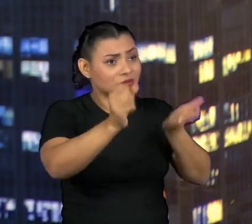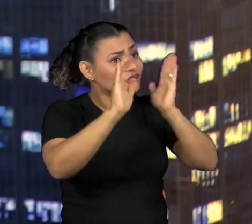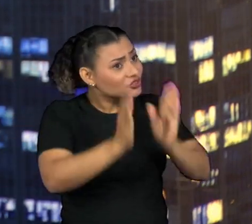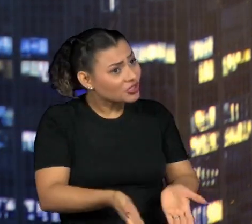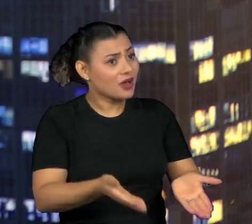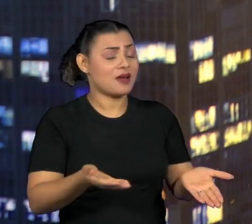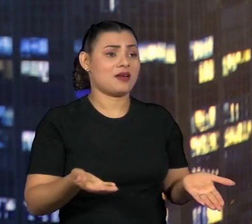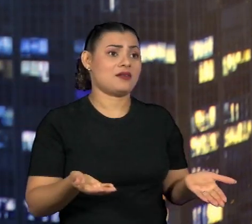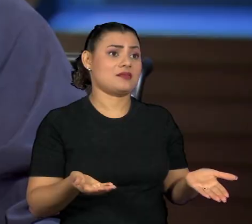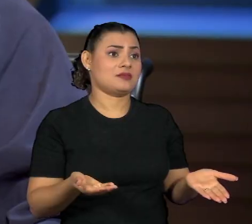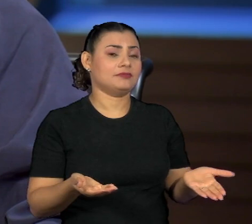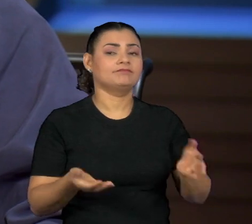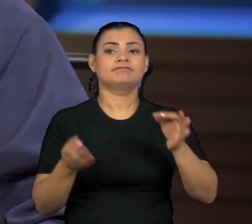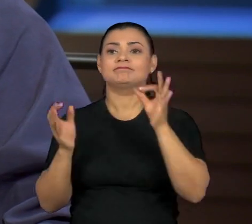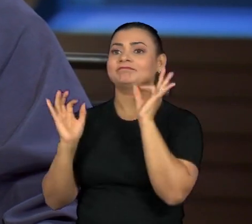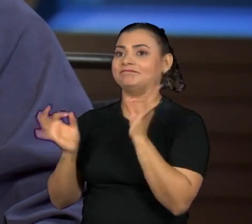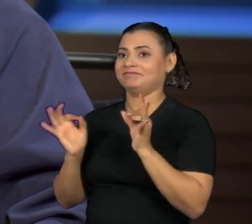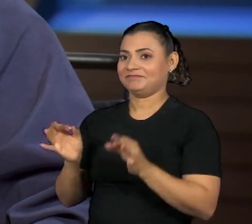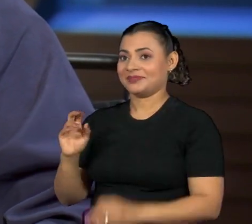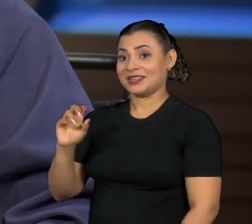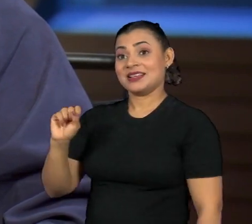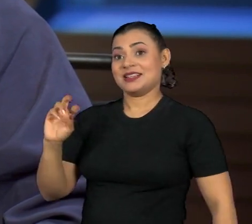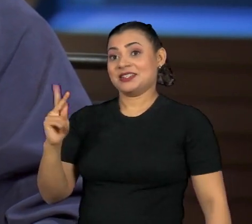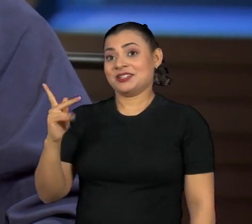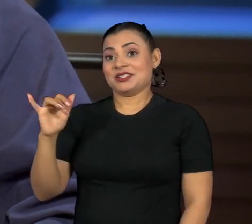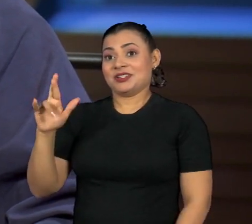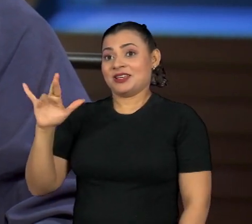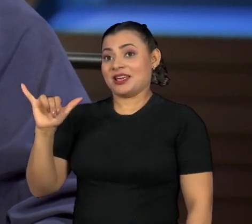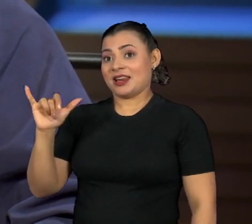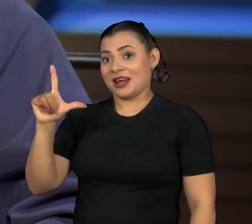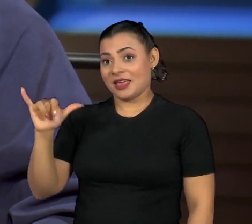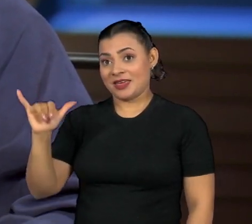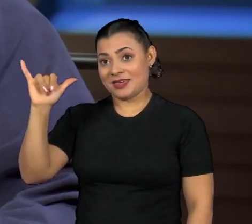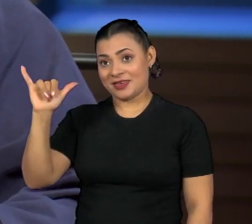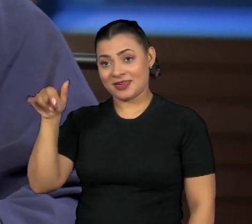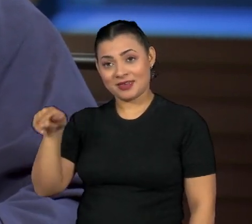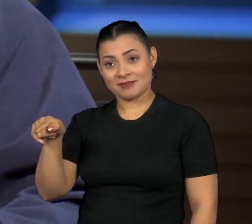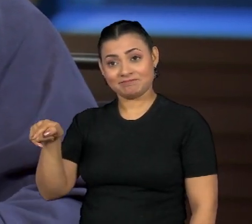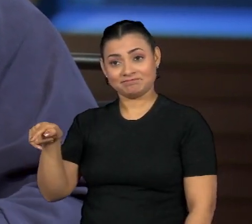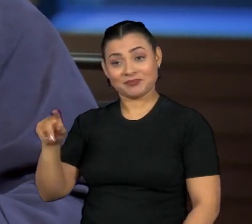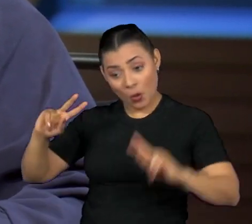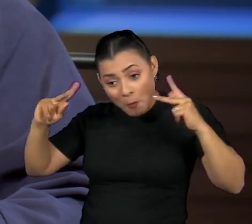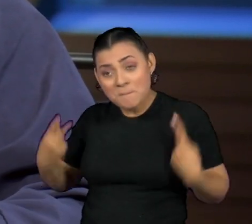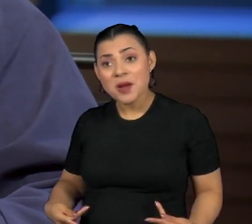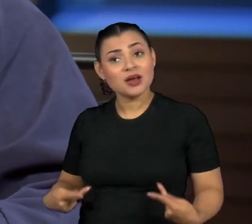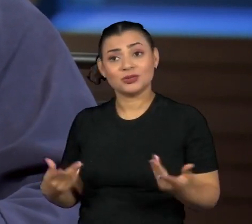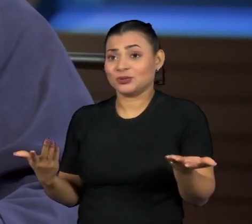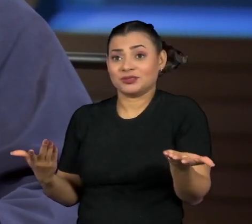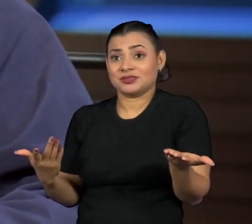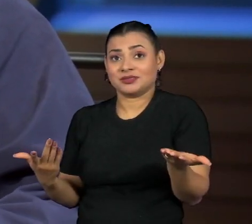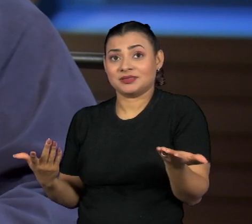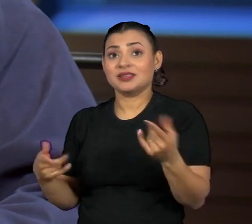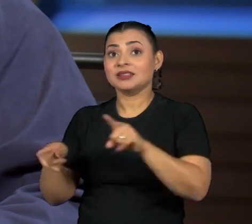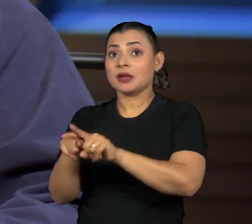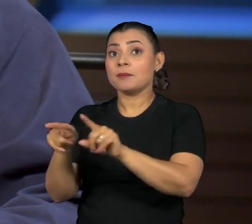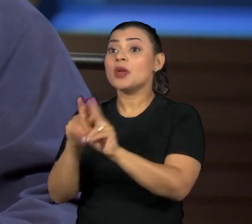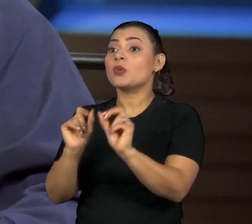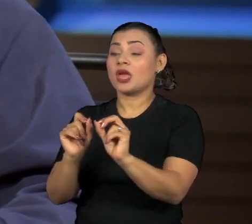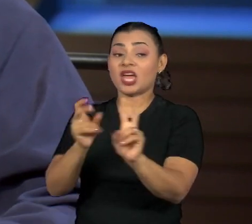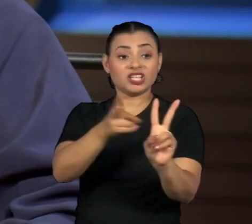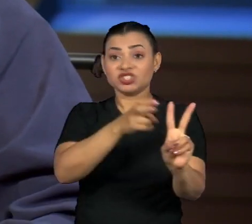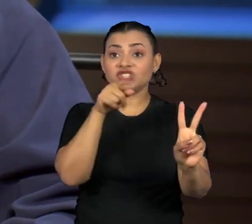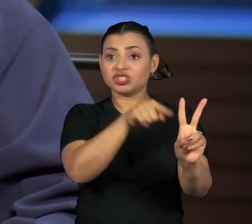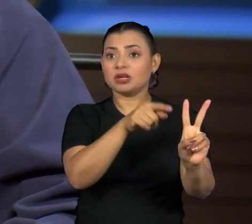nosso dia a dia. Pois é, essa fala da Sheila é perfeita, porque realmente é isso. Nós, humanos, principalmente os não indígenas,